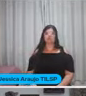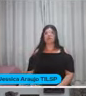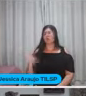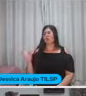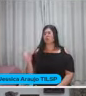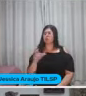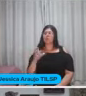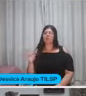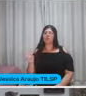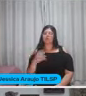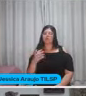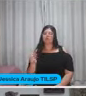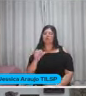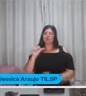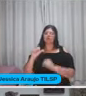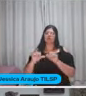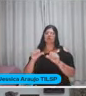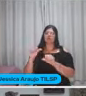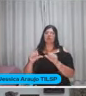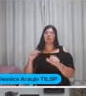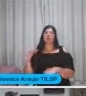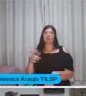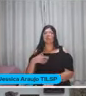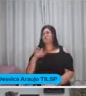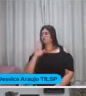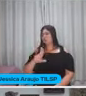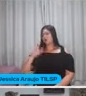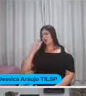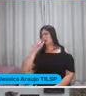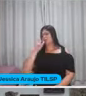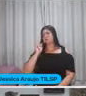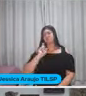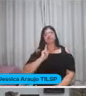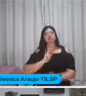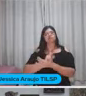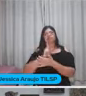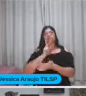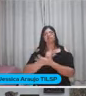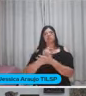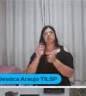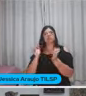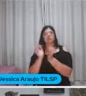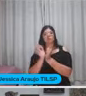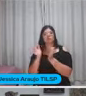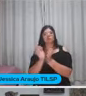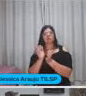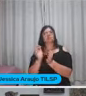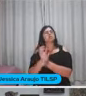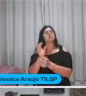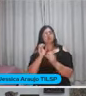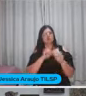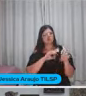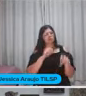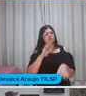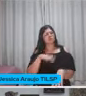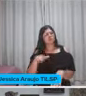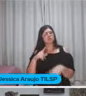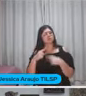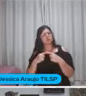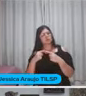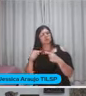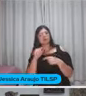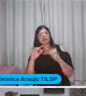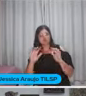Vamos gastar água à vontade E aí Mônica Nas turminhas De educação infantil No período De